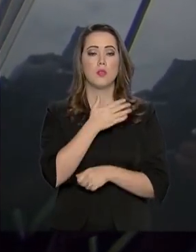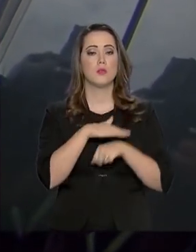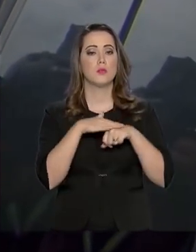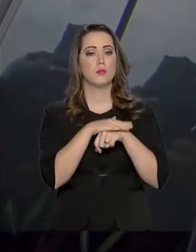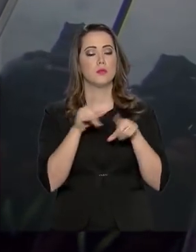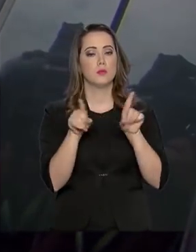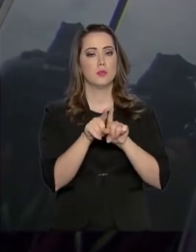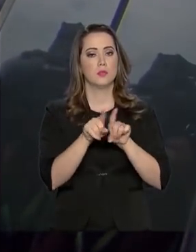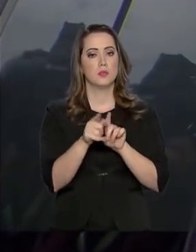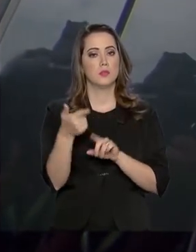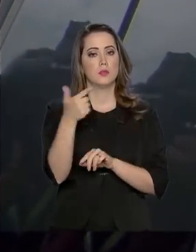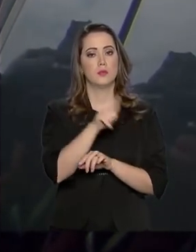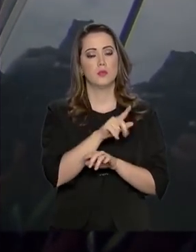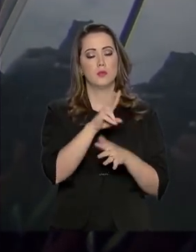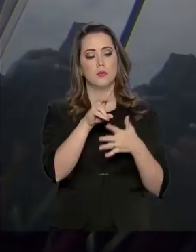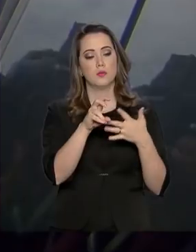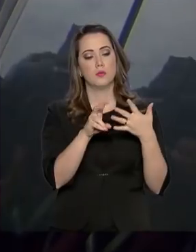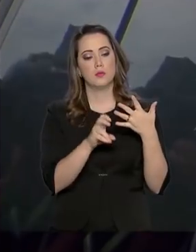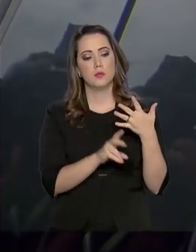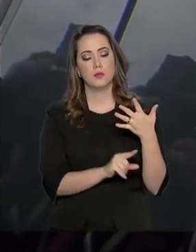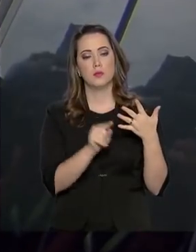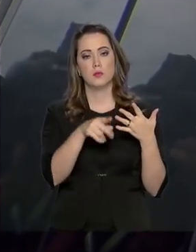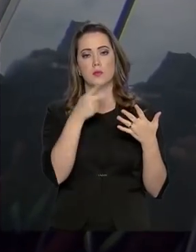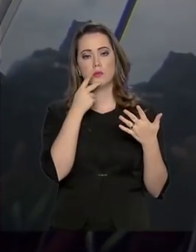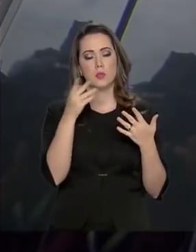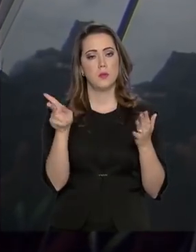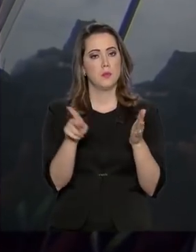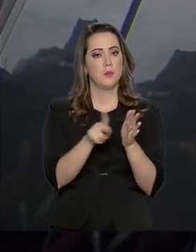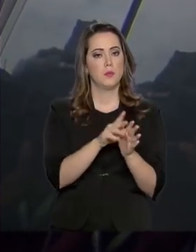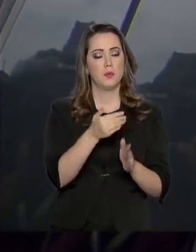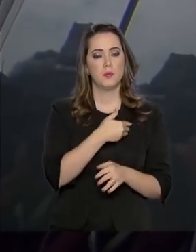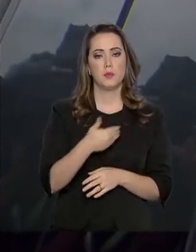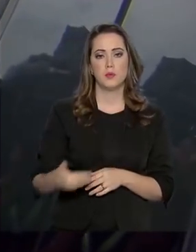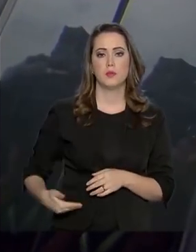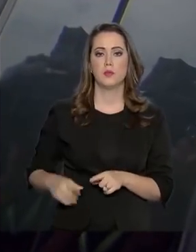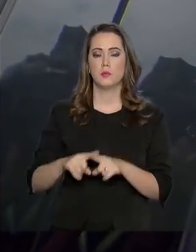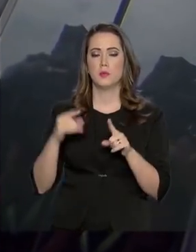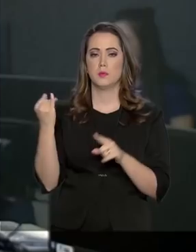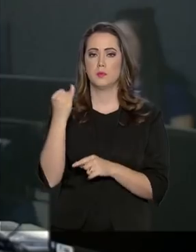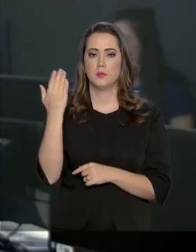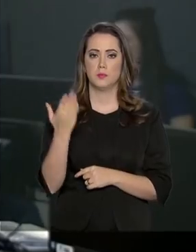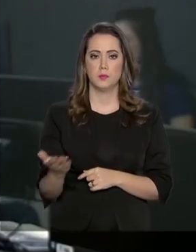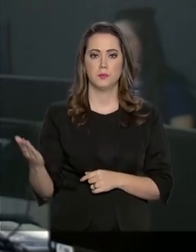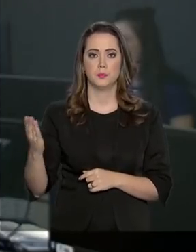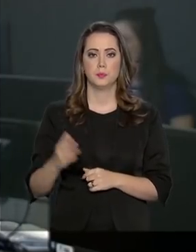sobre outros assuntos de ordem geral do governo, mas o fundamental foi isso.